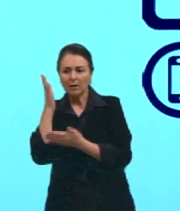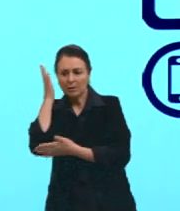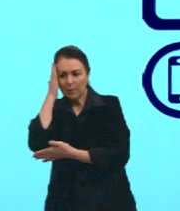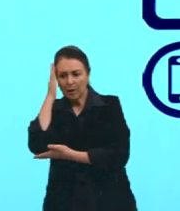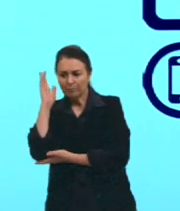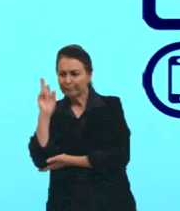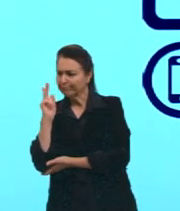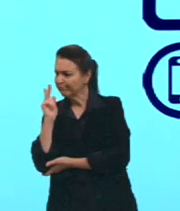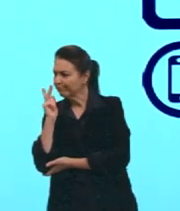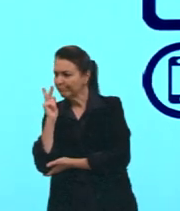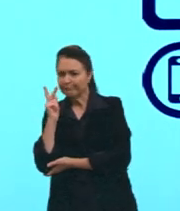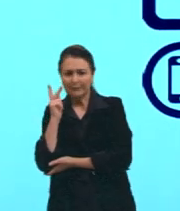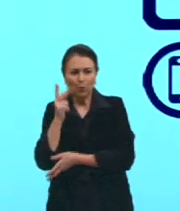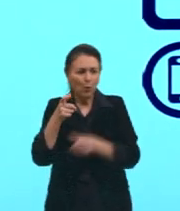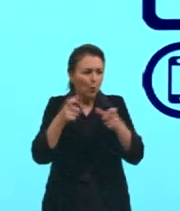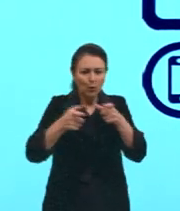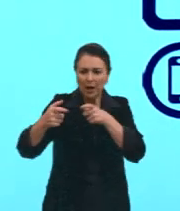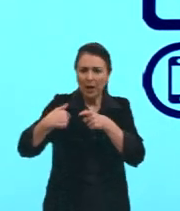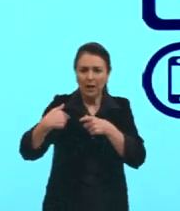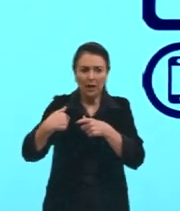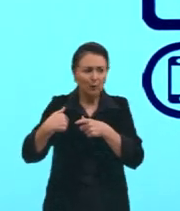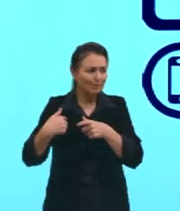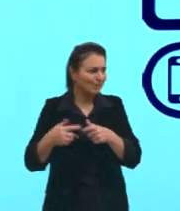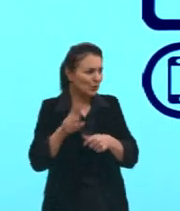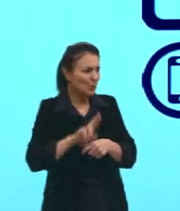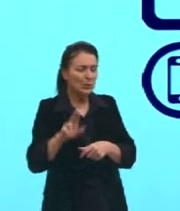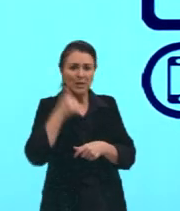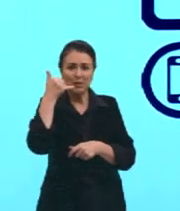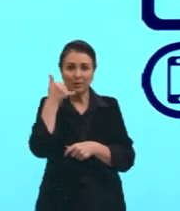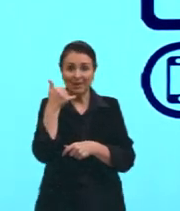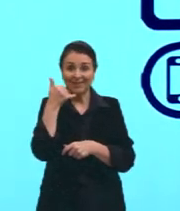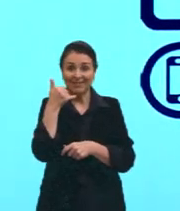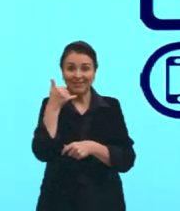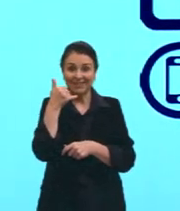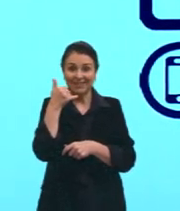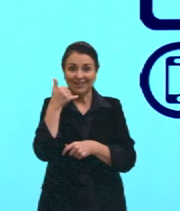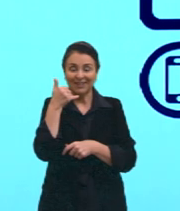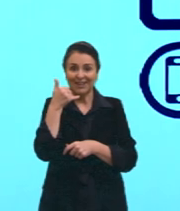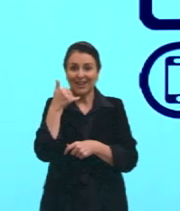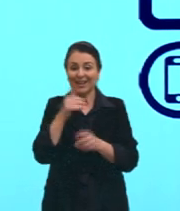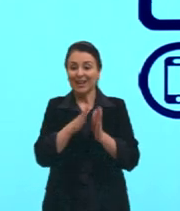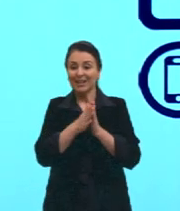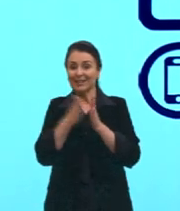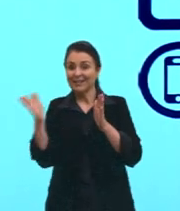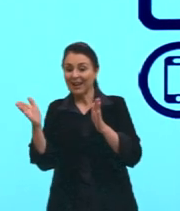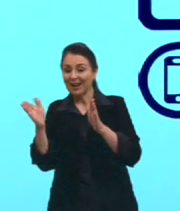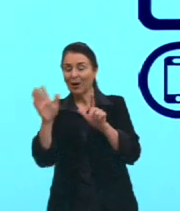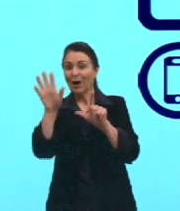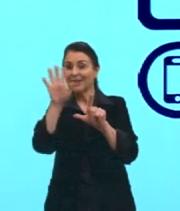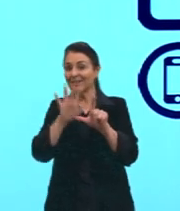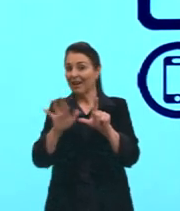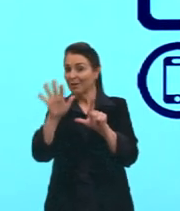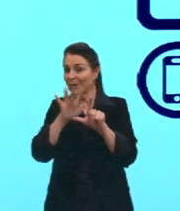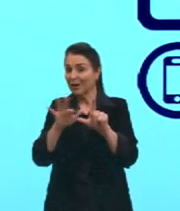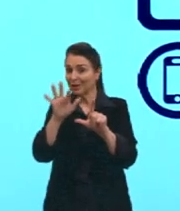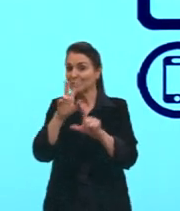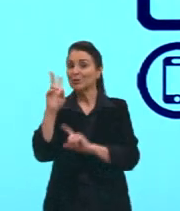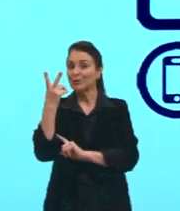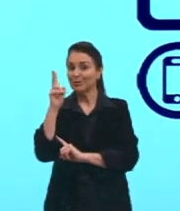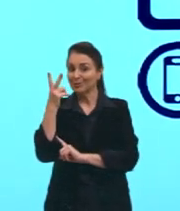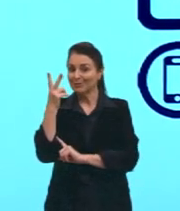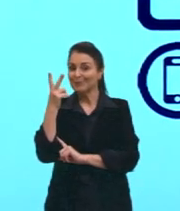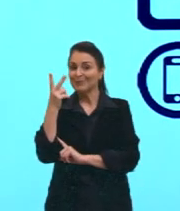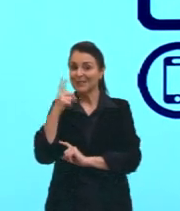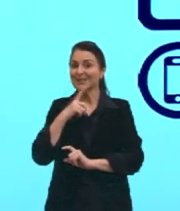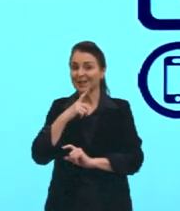aonde eu percorri com esse celular, aonde esse celular, muitas vezes, percorreu aí, tá, gurizada? Aqui do lado está esse histórico aí, certo? Então, nós temos